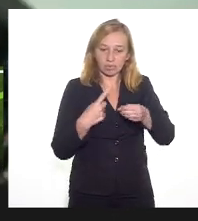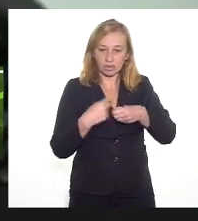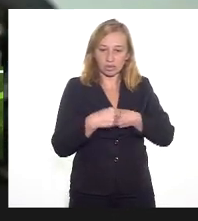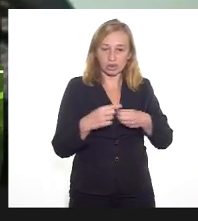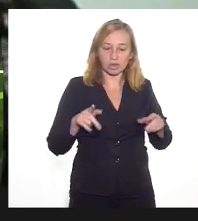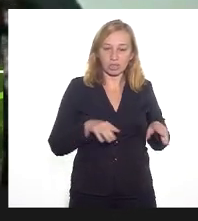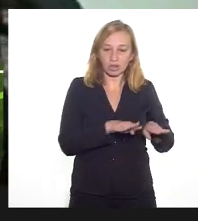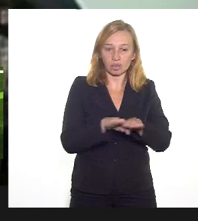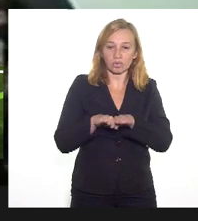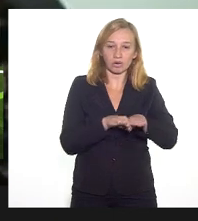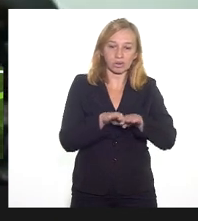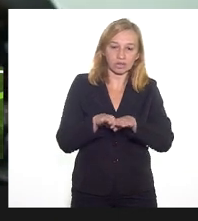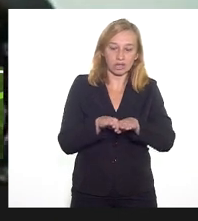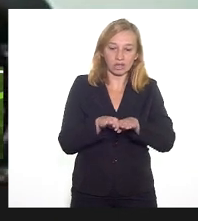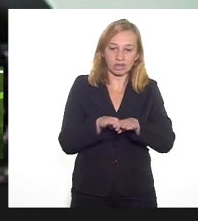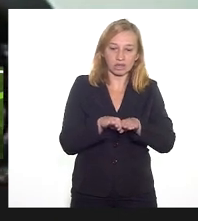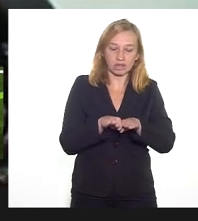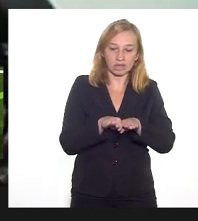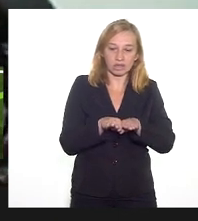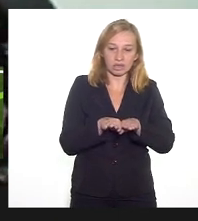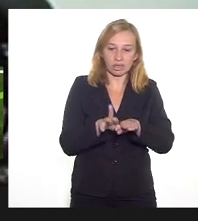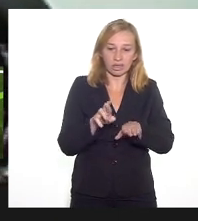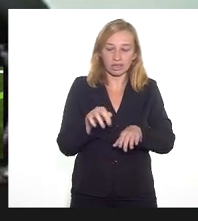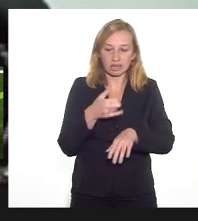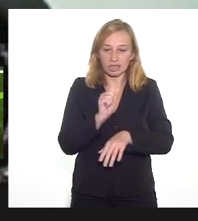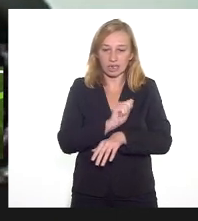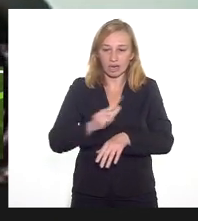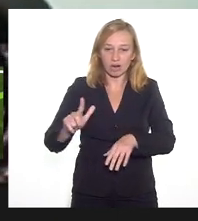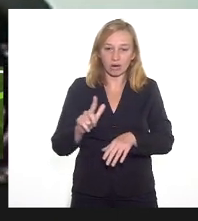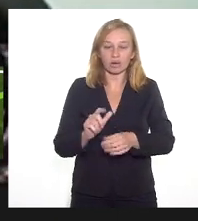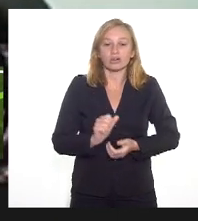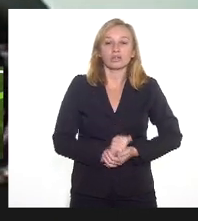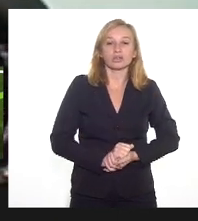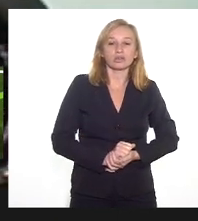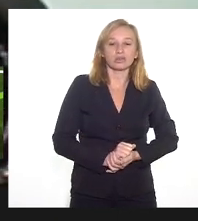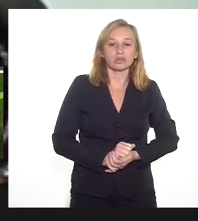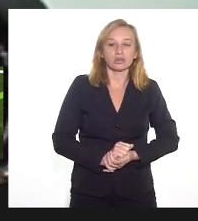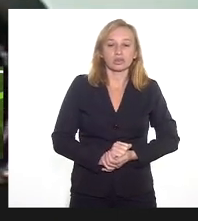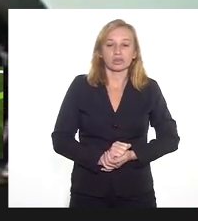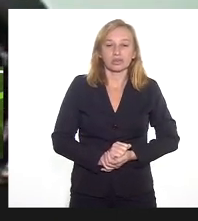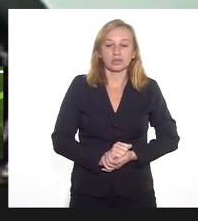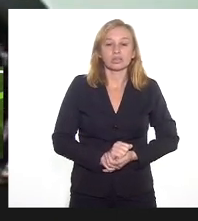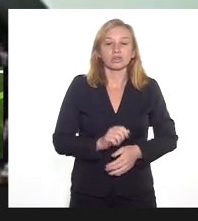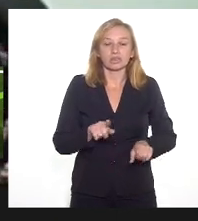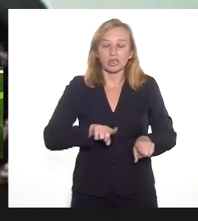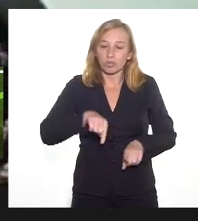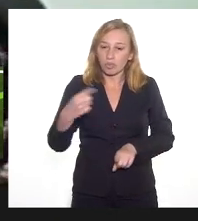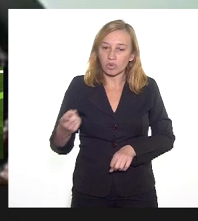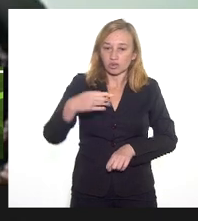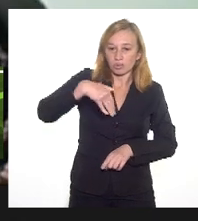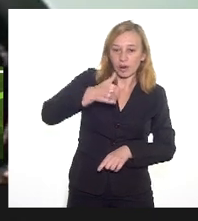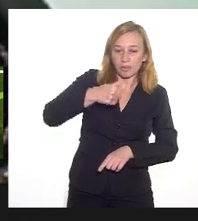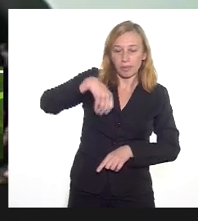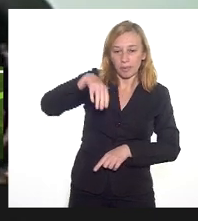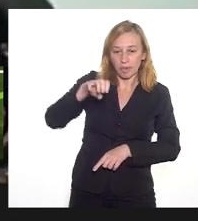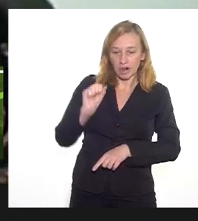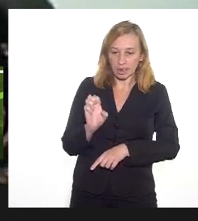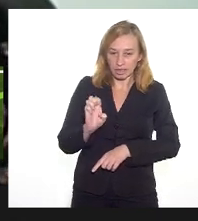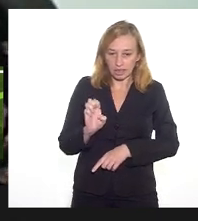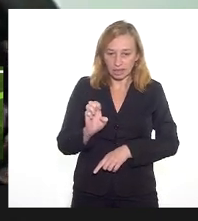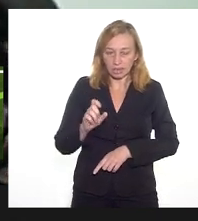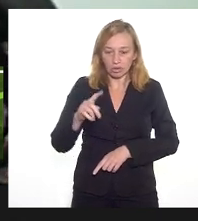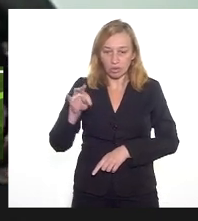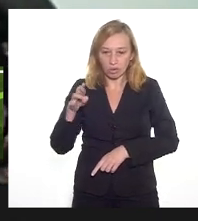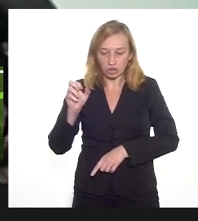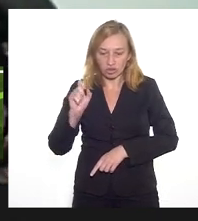Racial e Direitos Humanos de Campos de Goitacazes, em seguida para a Mãe Torodi e quero fazer apenas uma